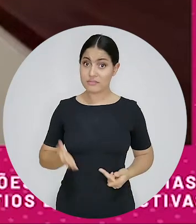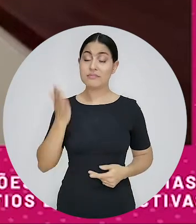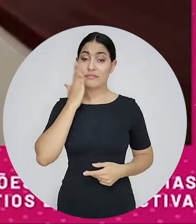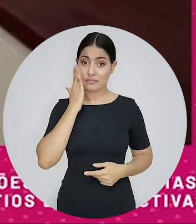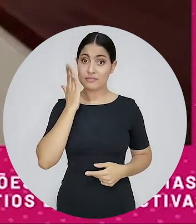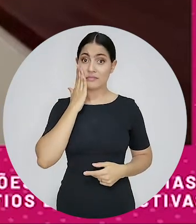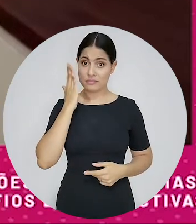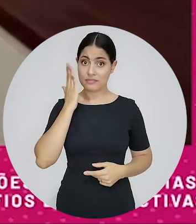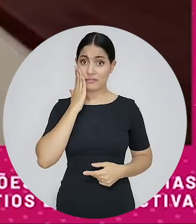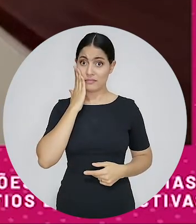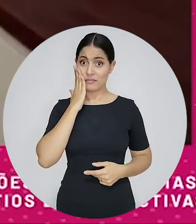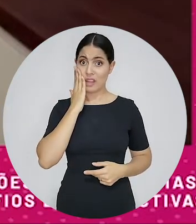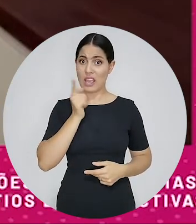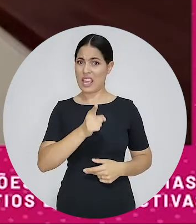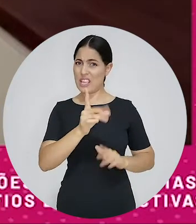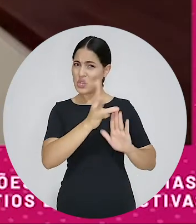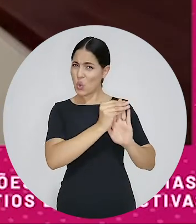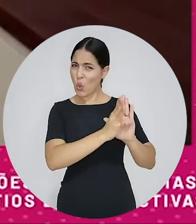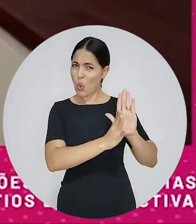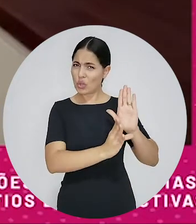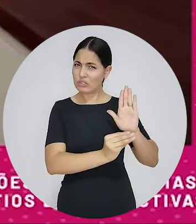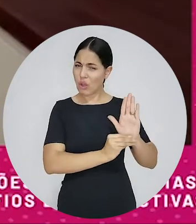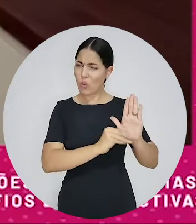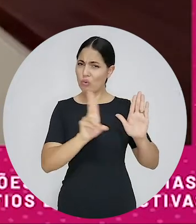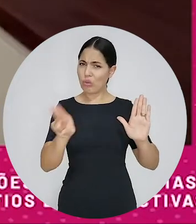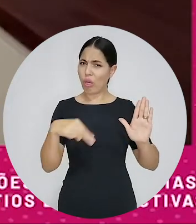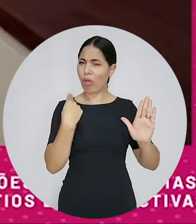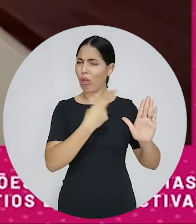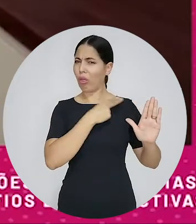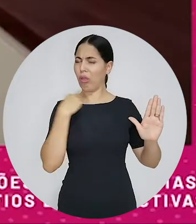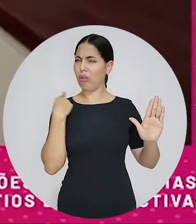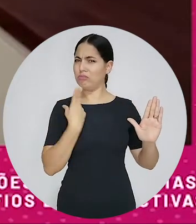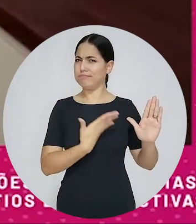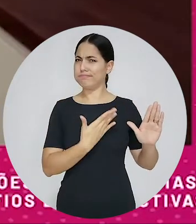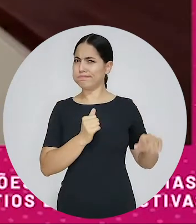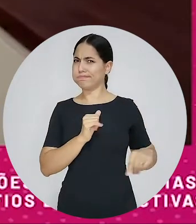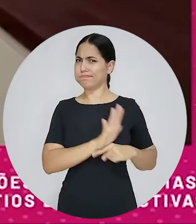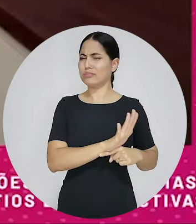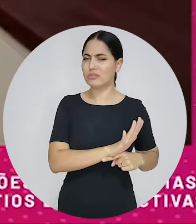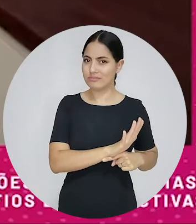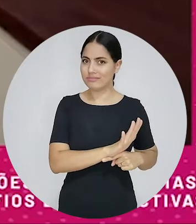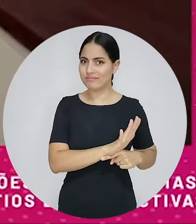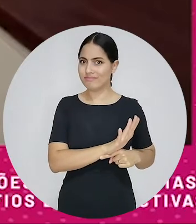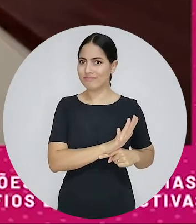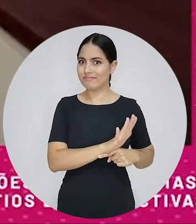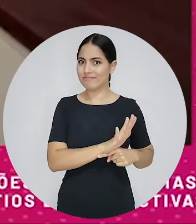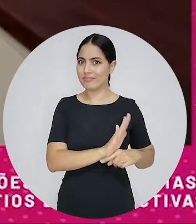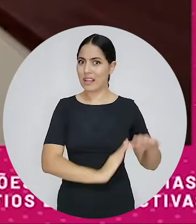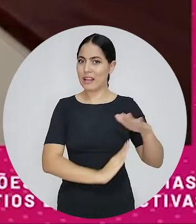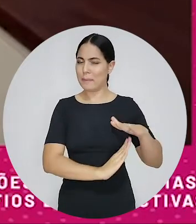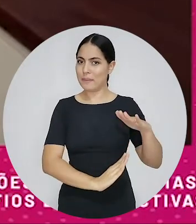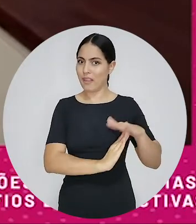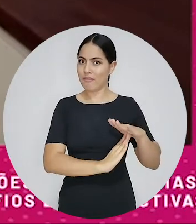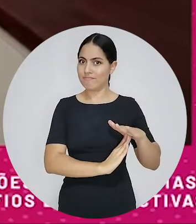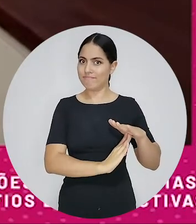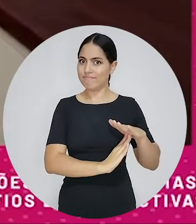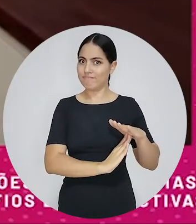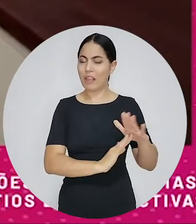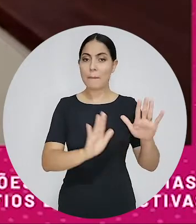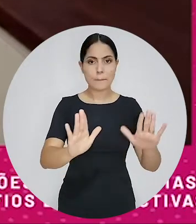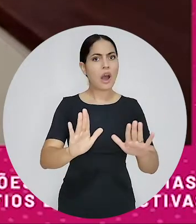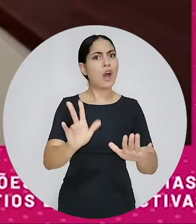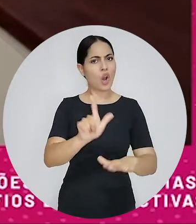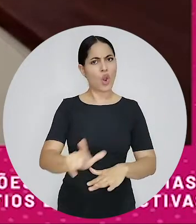seria melhor que a gente limitasse esse conteúdo de forma extrema. Talvez a gente chegue à conclusão de como